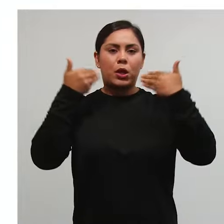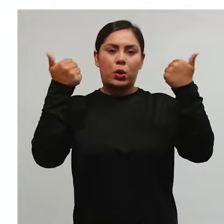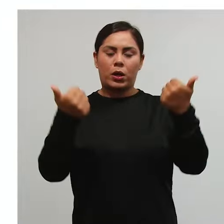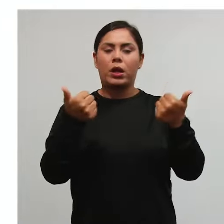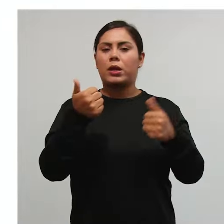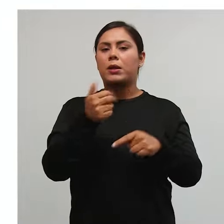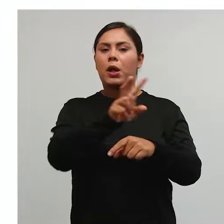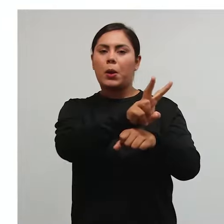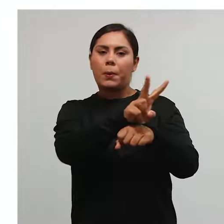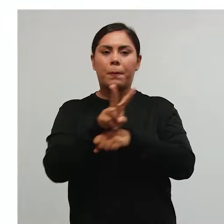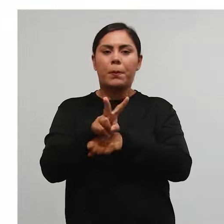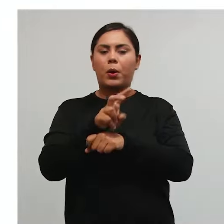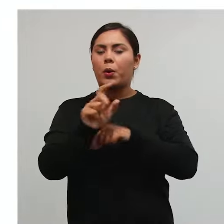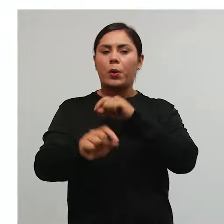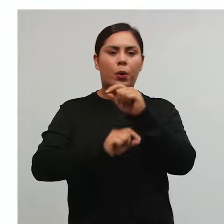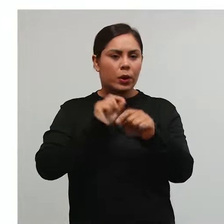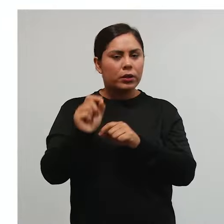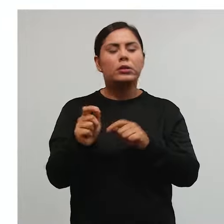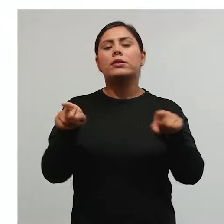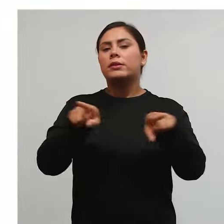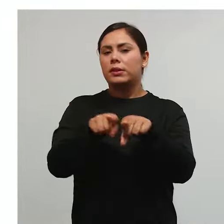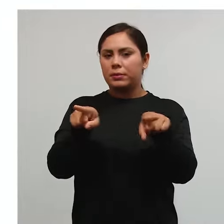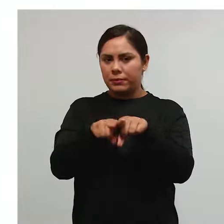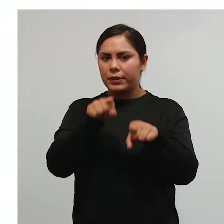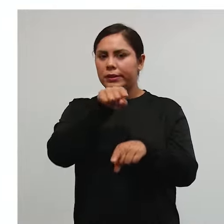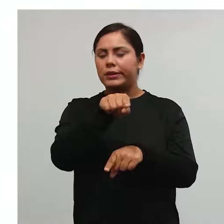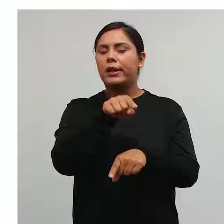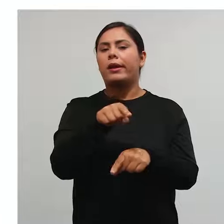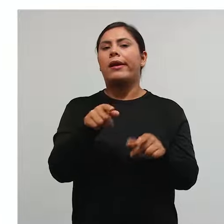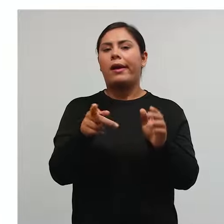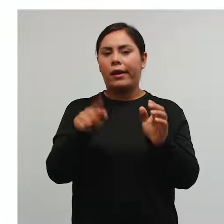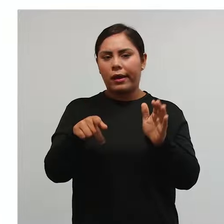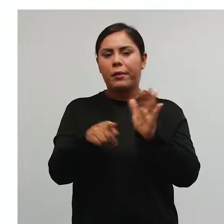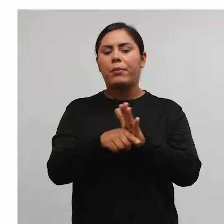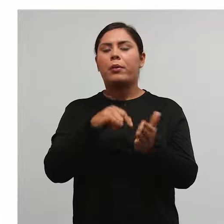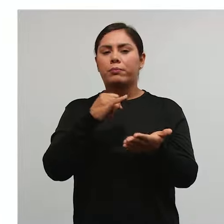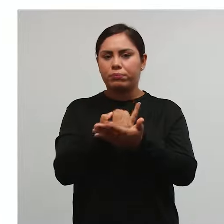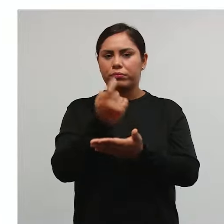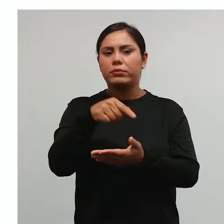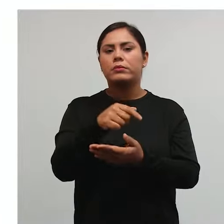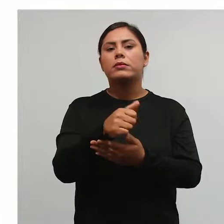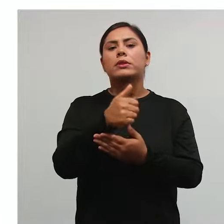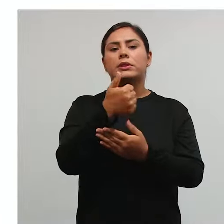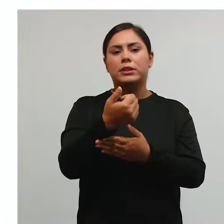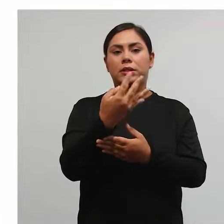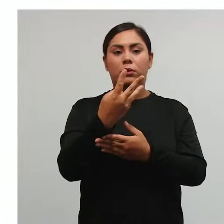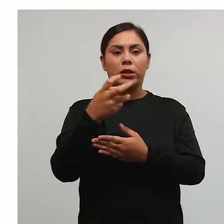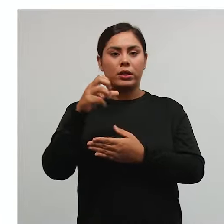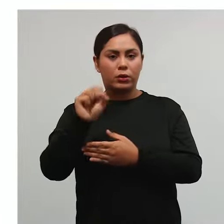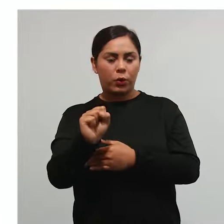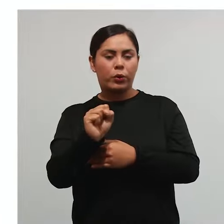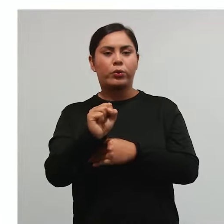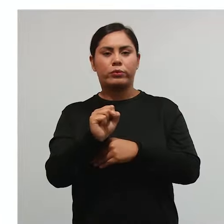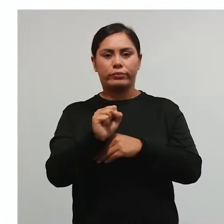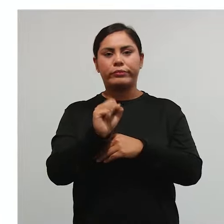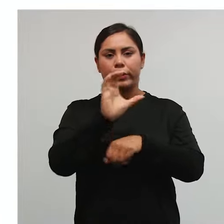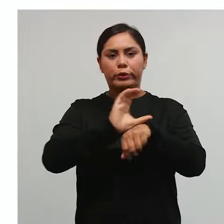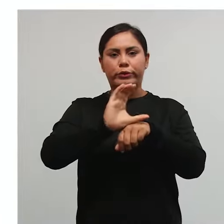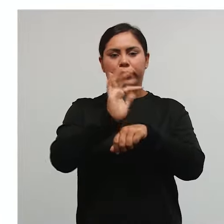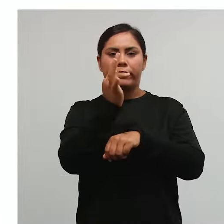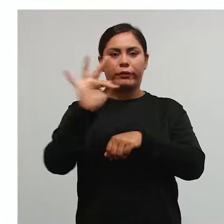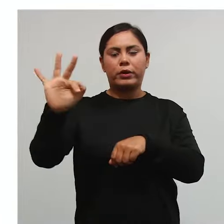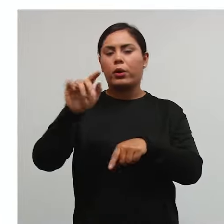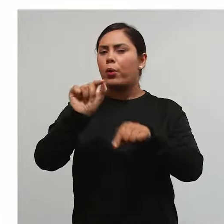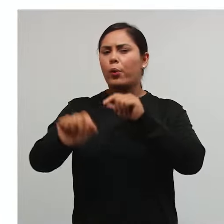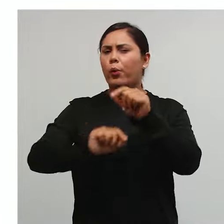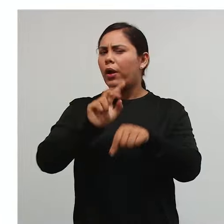Empréstimo compulsório. Também é uma espécie tributária prevista lá no 148 da CF. O é esse